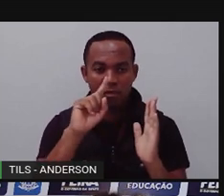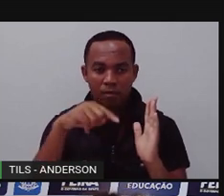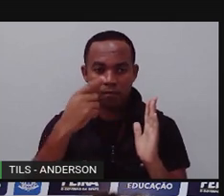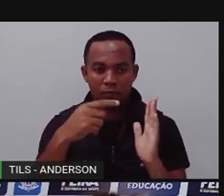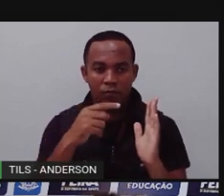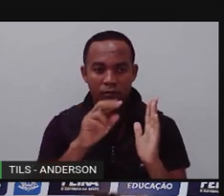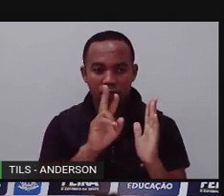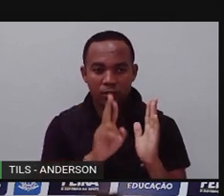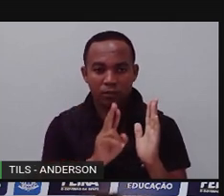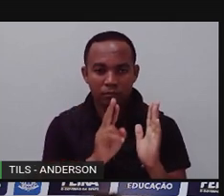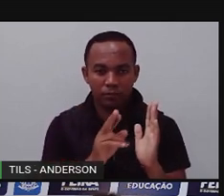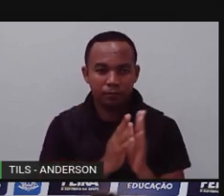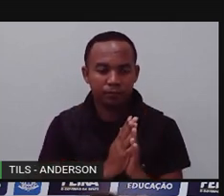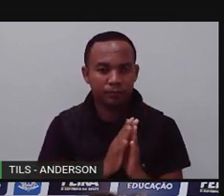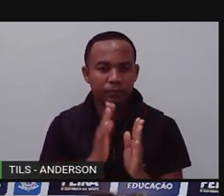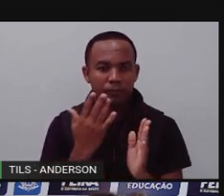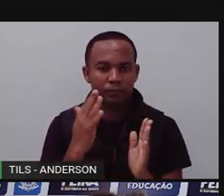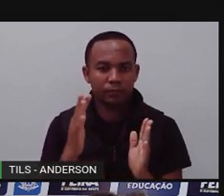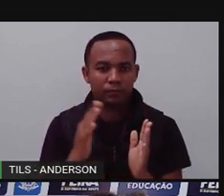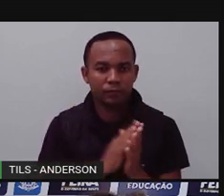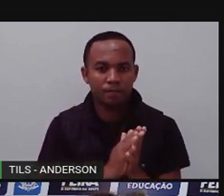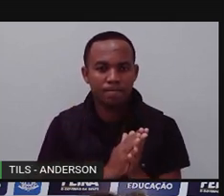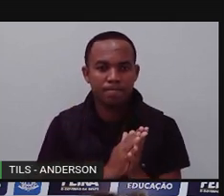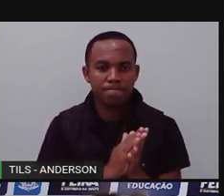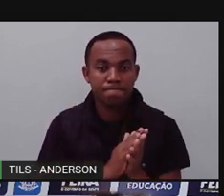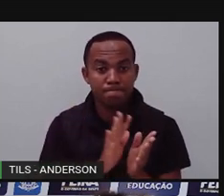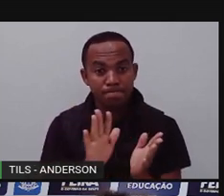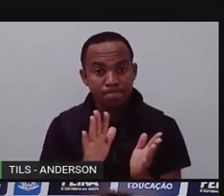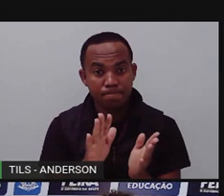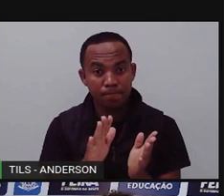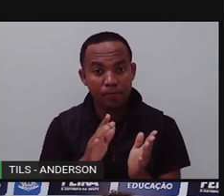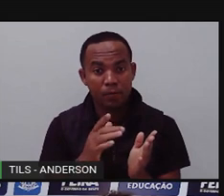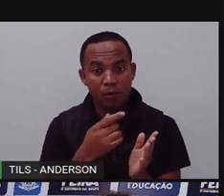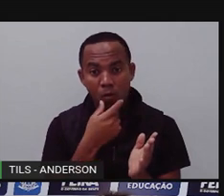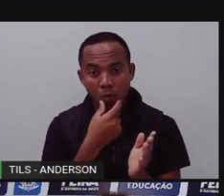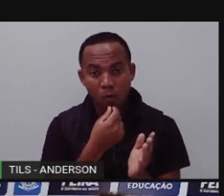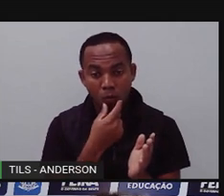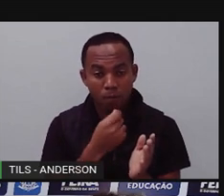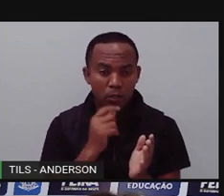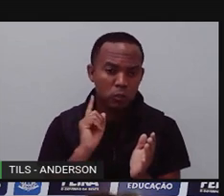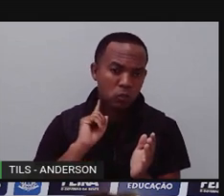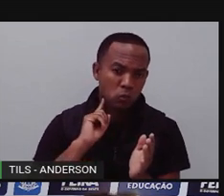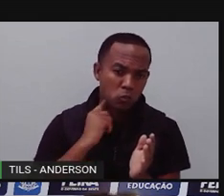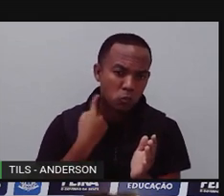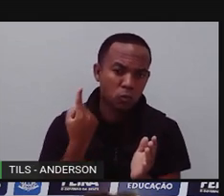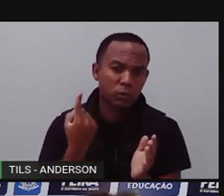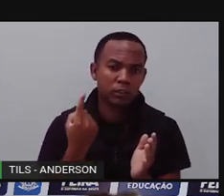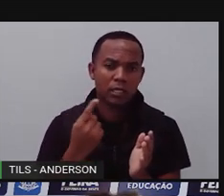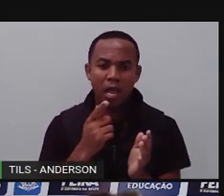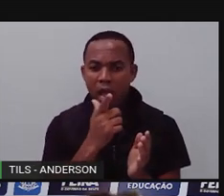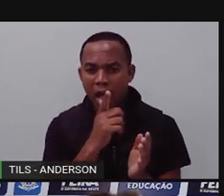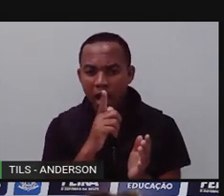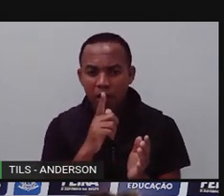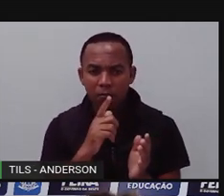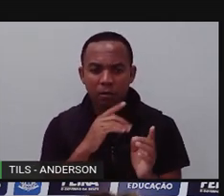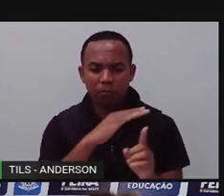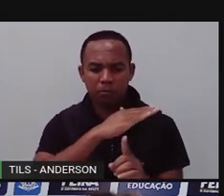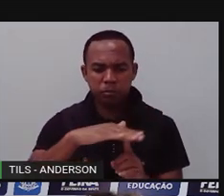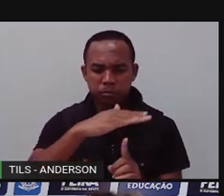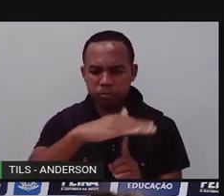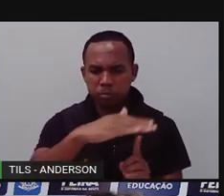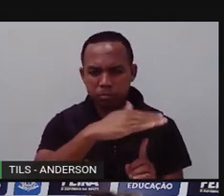Aqui embaixo. É mais ou menos assim, meu filho. Eles sujam a água, consomem seus recursos naturais,